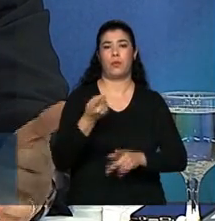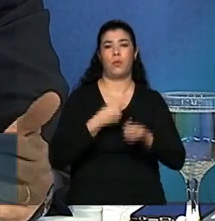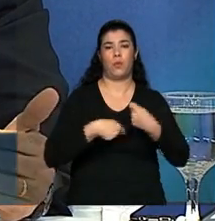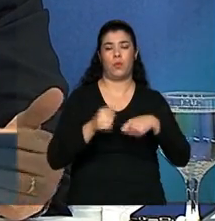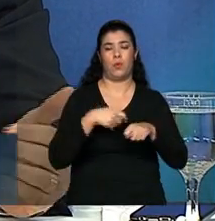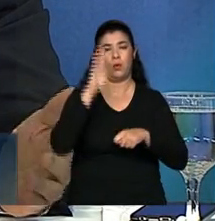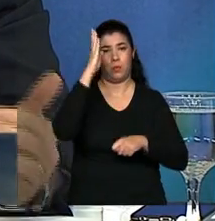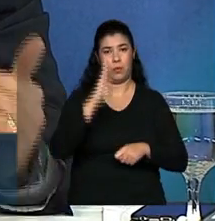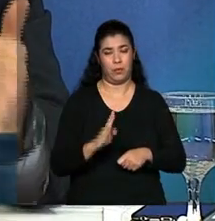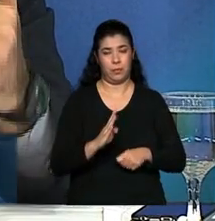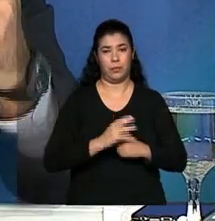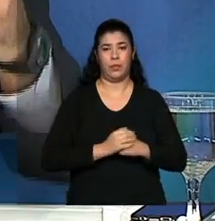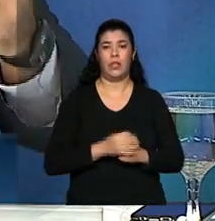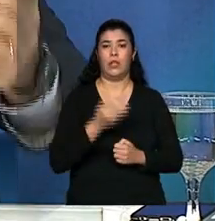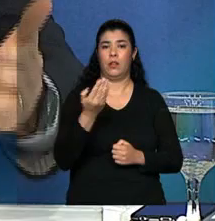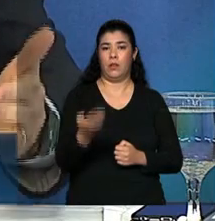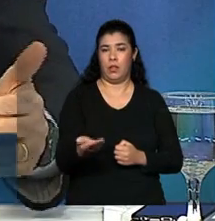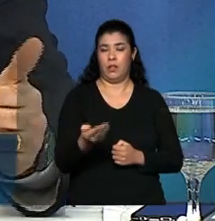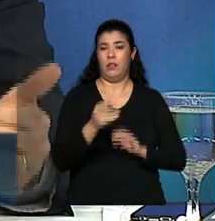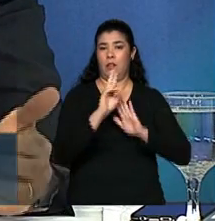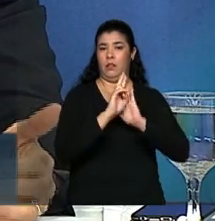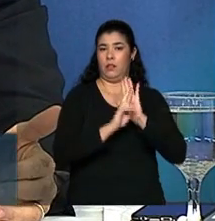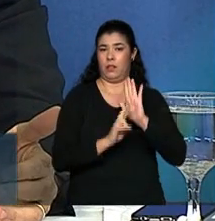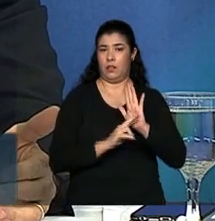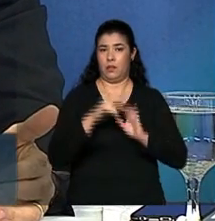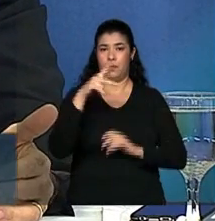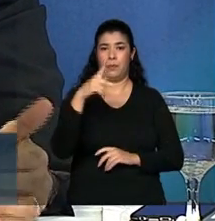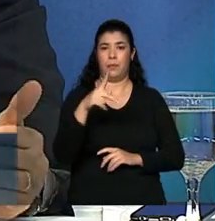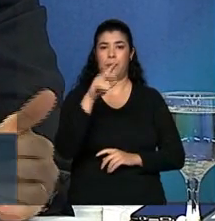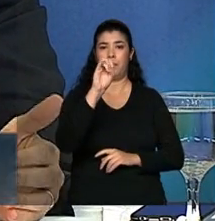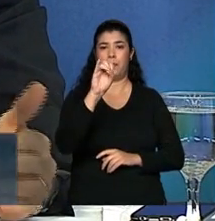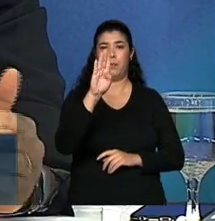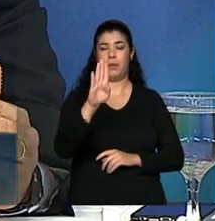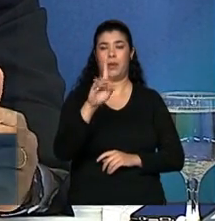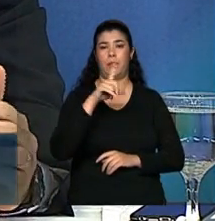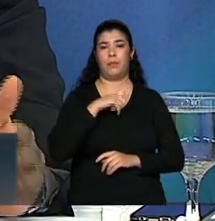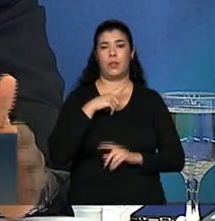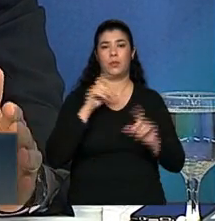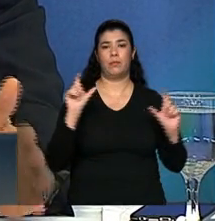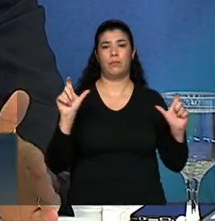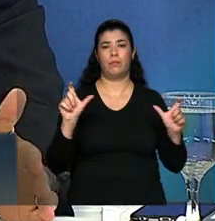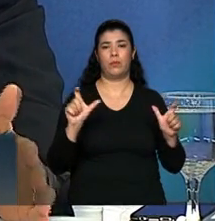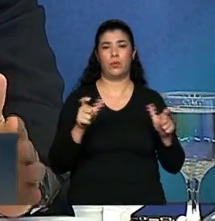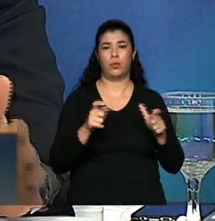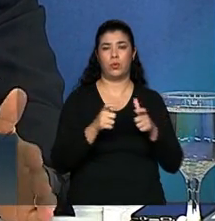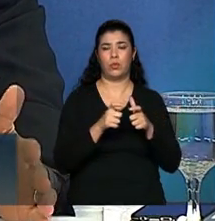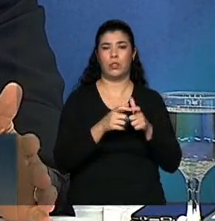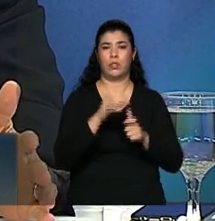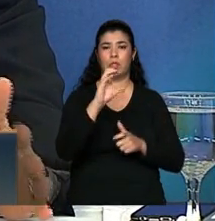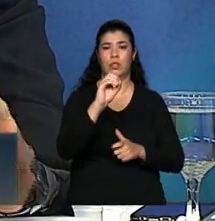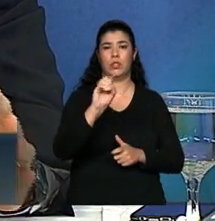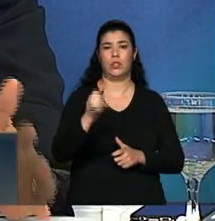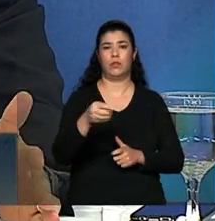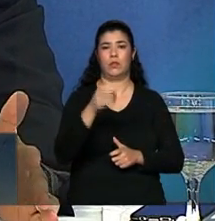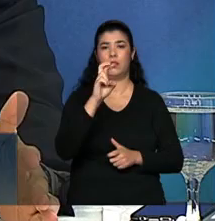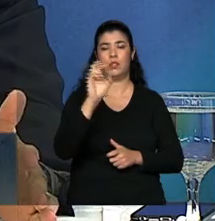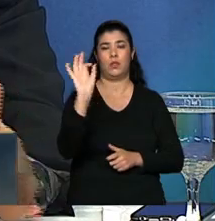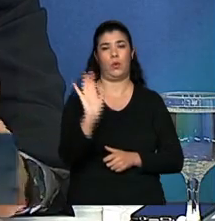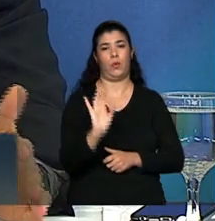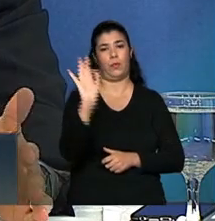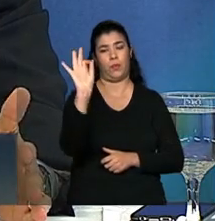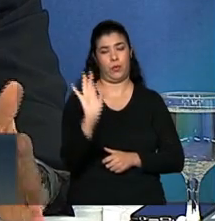PIB, essa regra vai proporcionar no longo prazo uma redução de 0,5% ponto